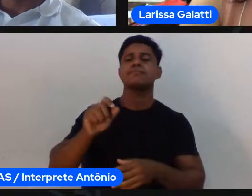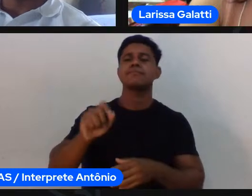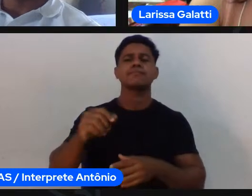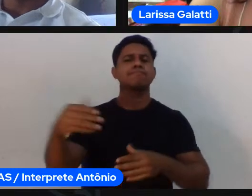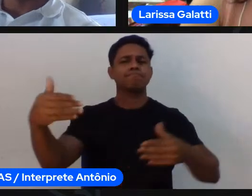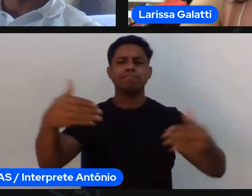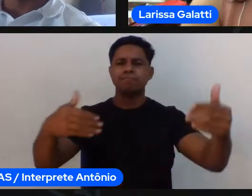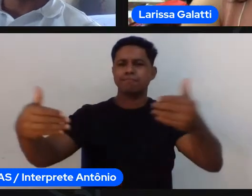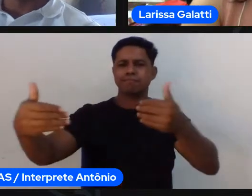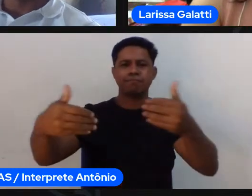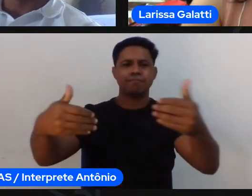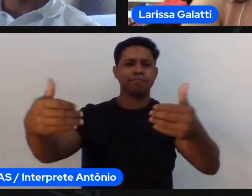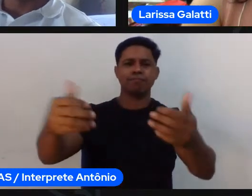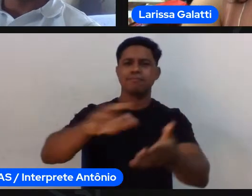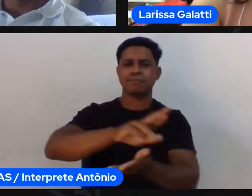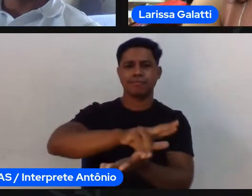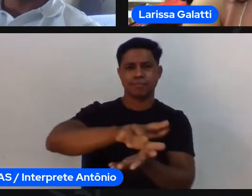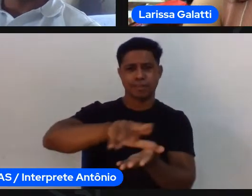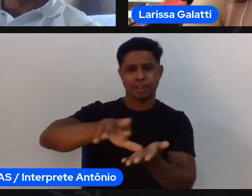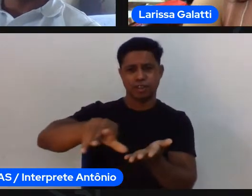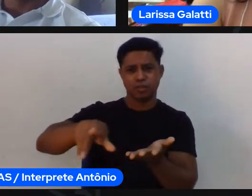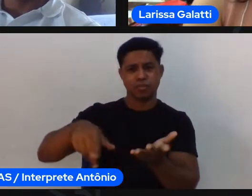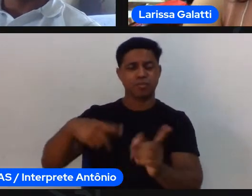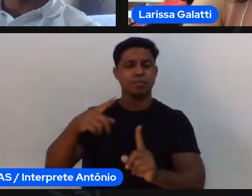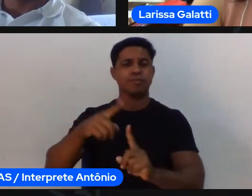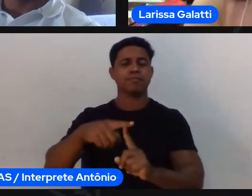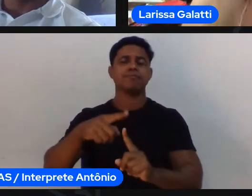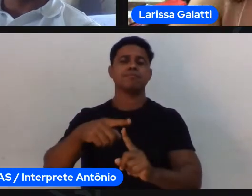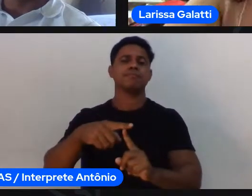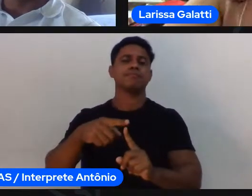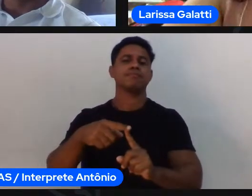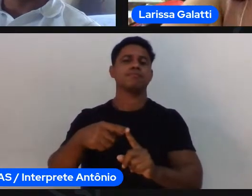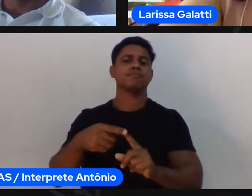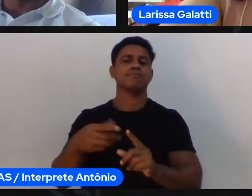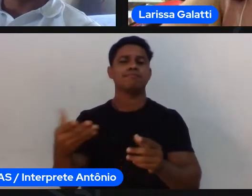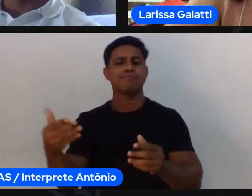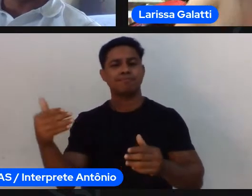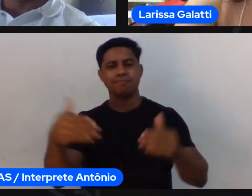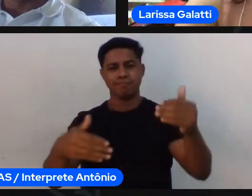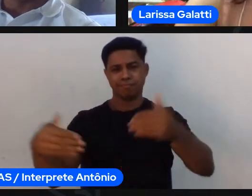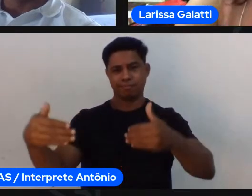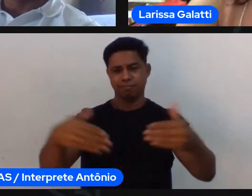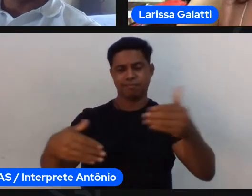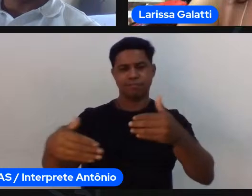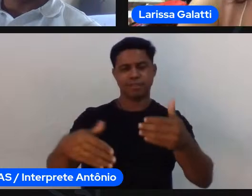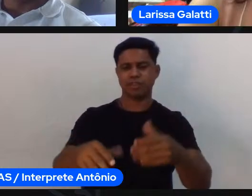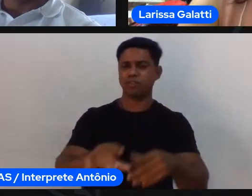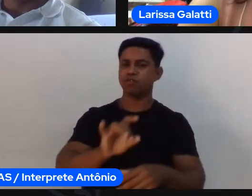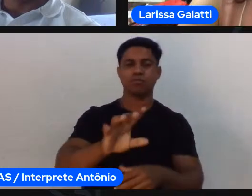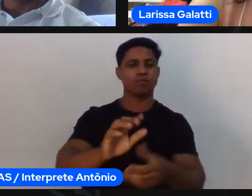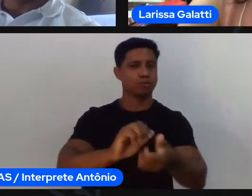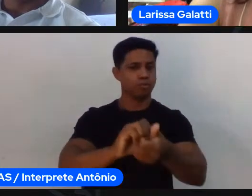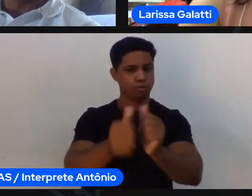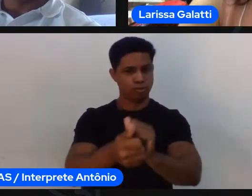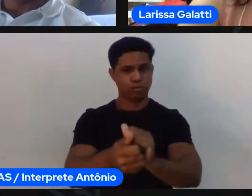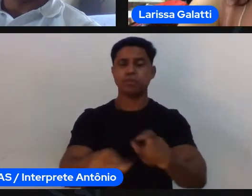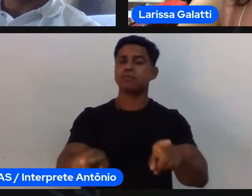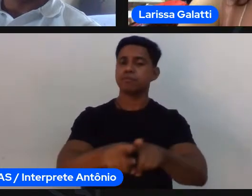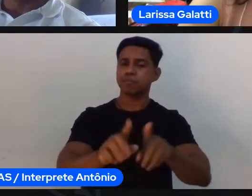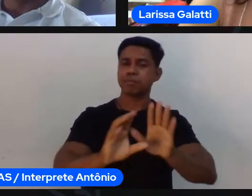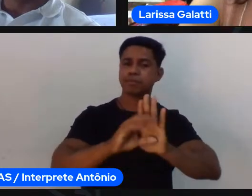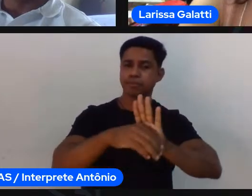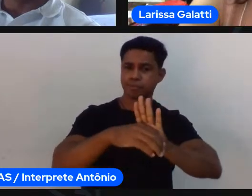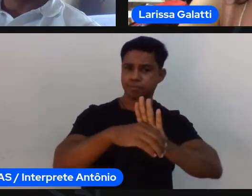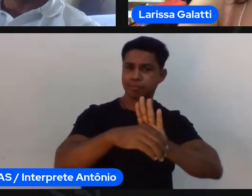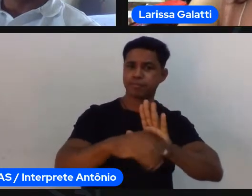então a gente óbvio que tem um recorte não está todo mundo na escolinha de esportes no extracurricular mas é importante que todo mundo tenha acesso a um